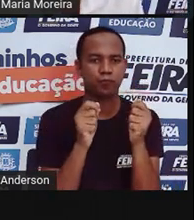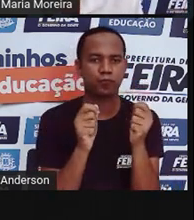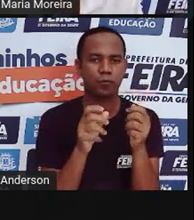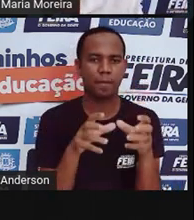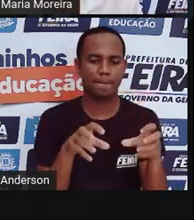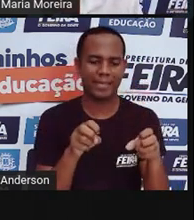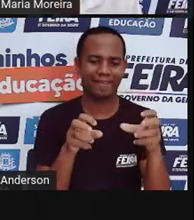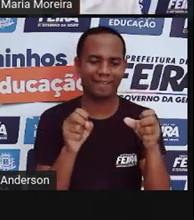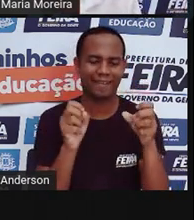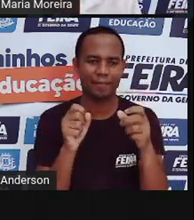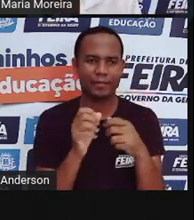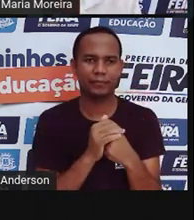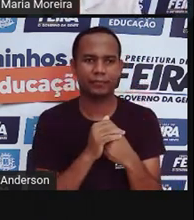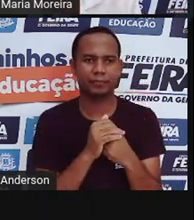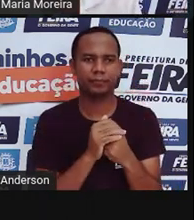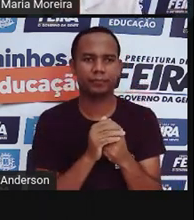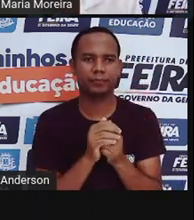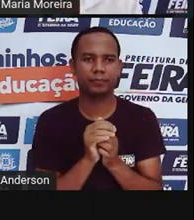pelúcia.